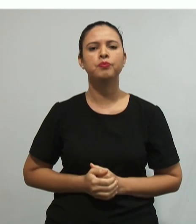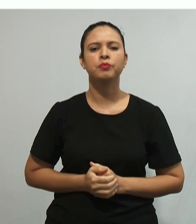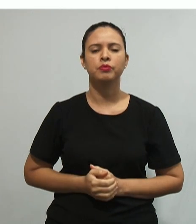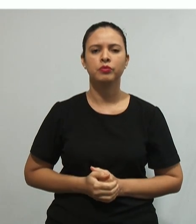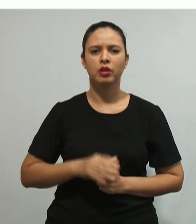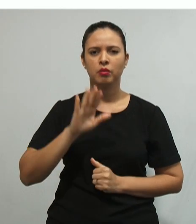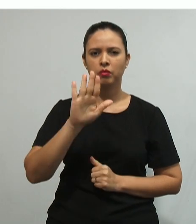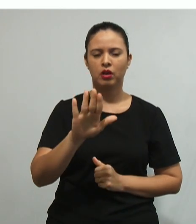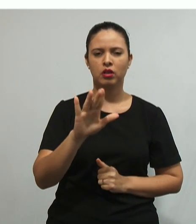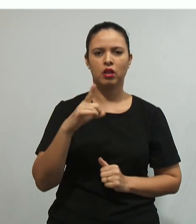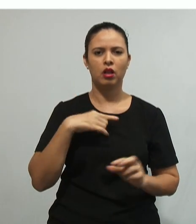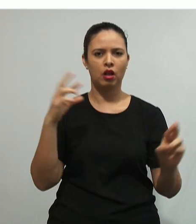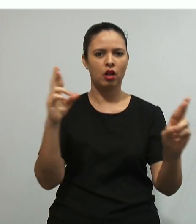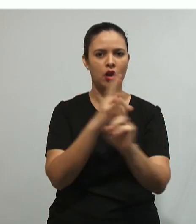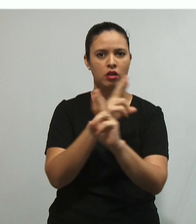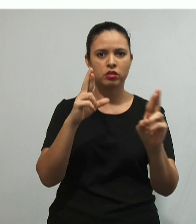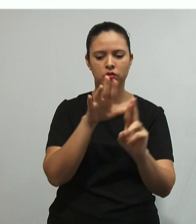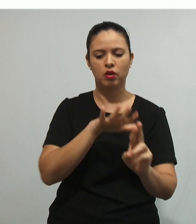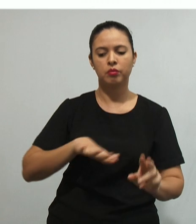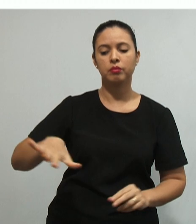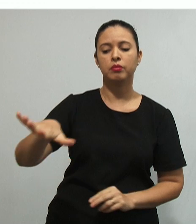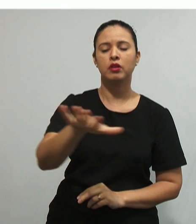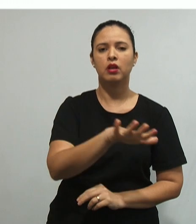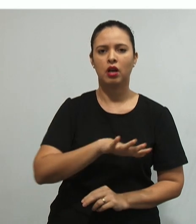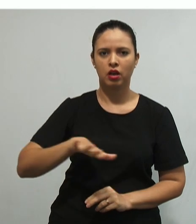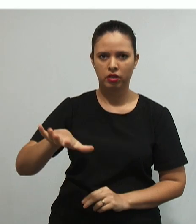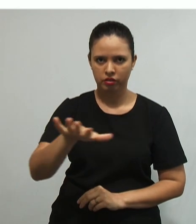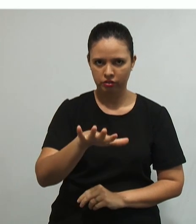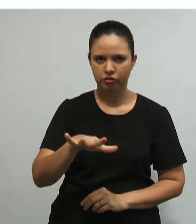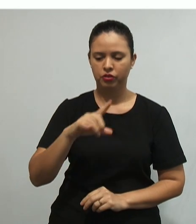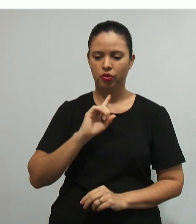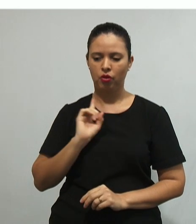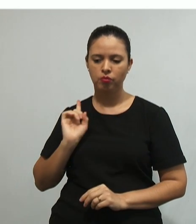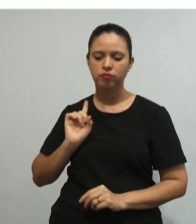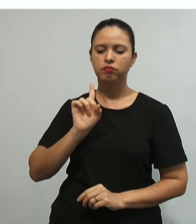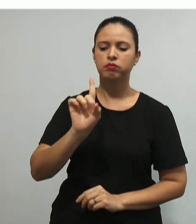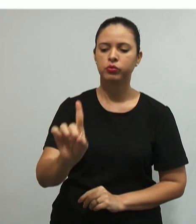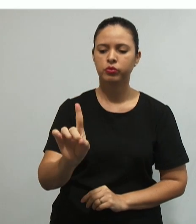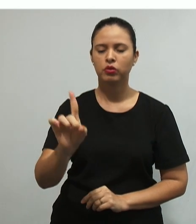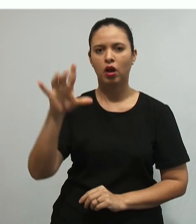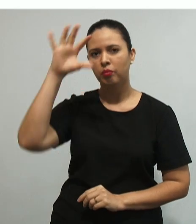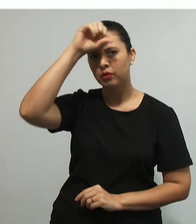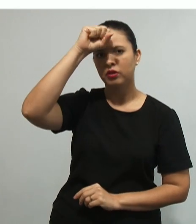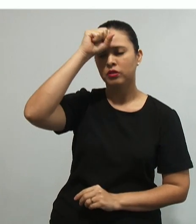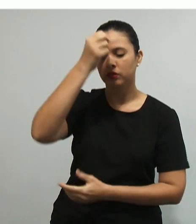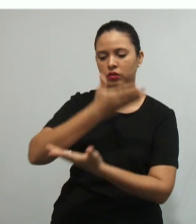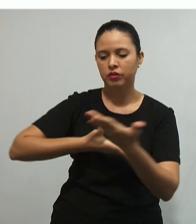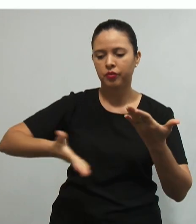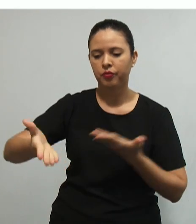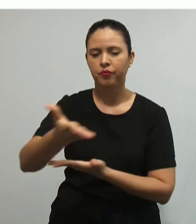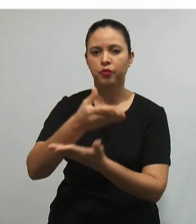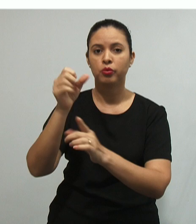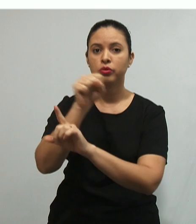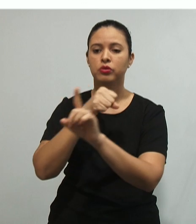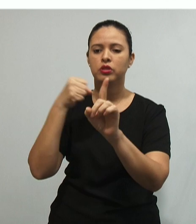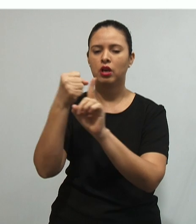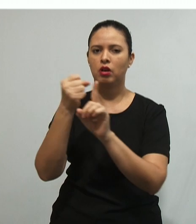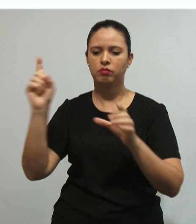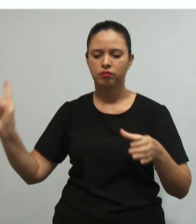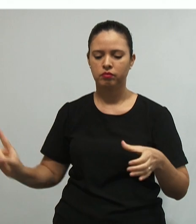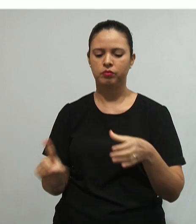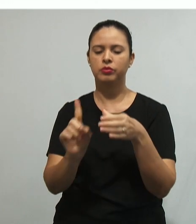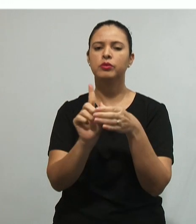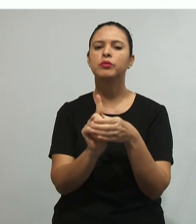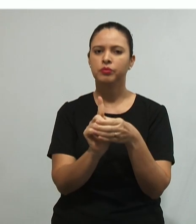partir das relações com o meio, ou seja, como nós aprendemos, como nós nos desenvolvemos, a partir do meio social no qual nós estamos